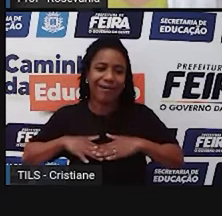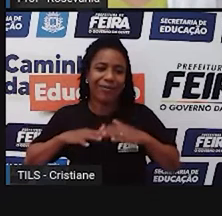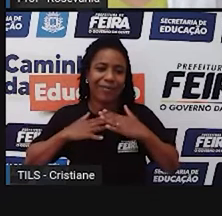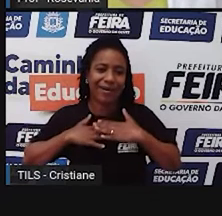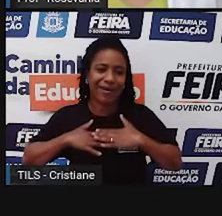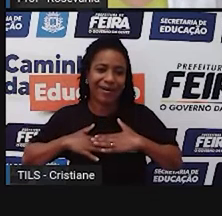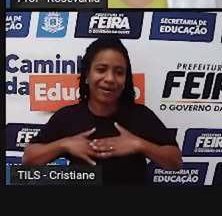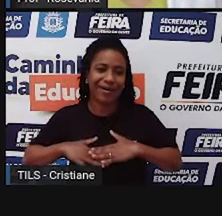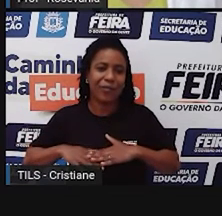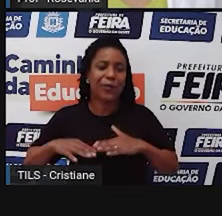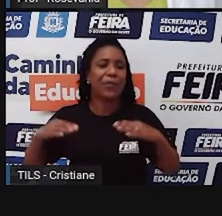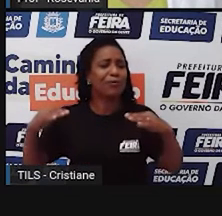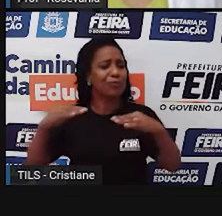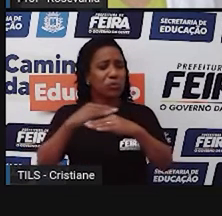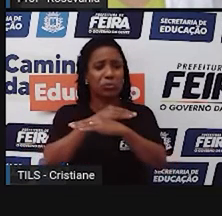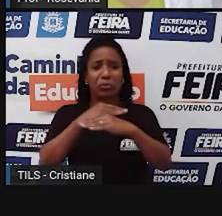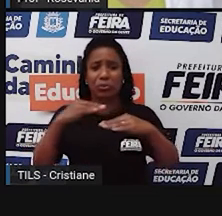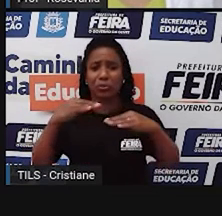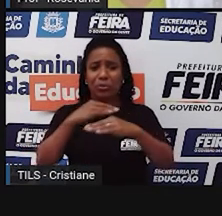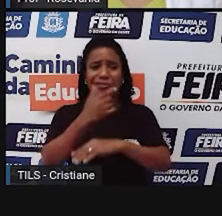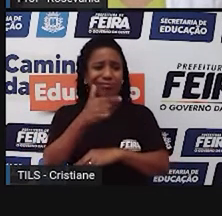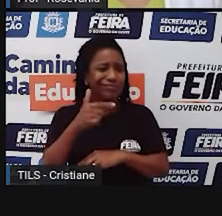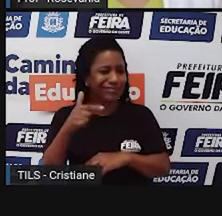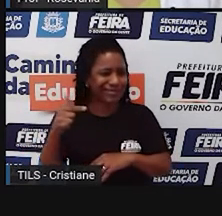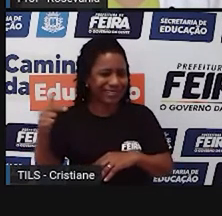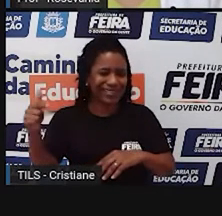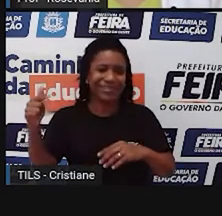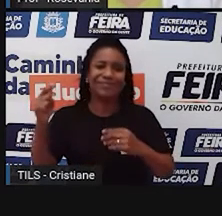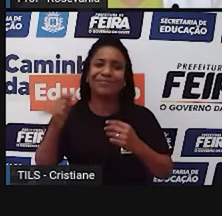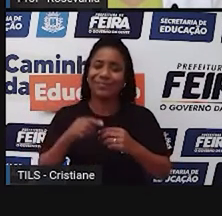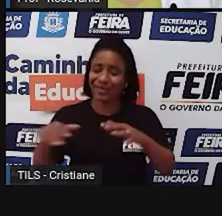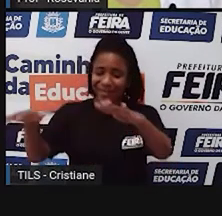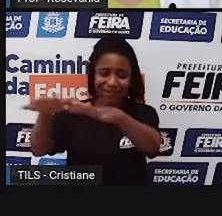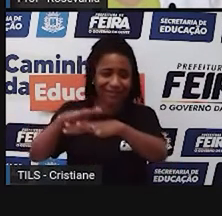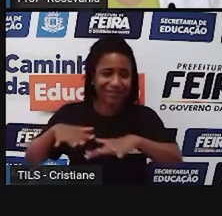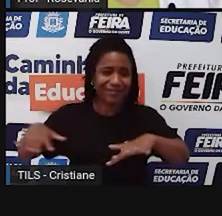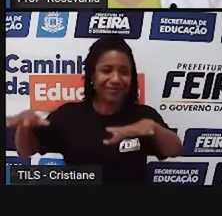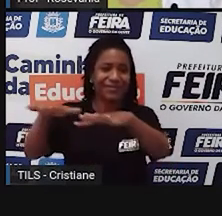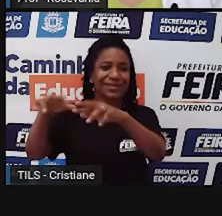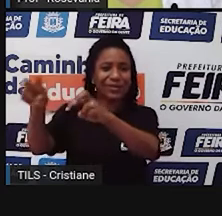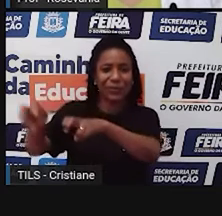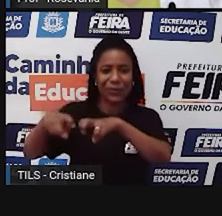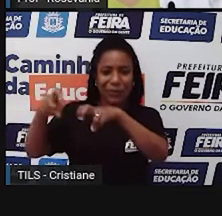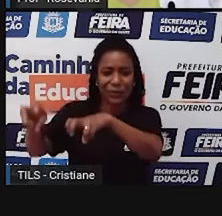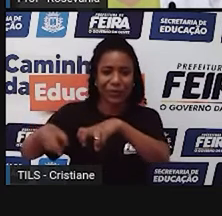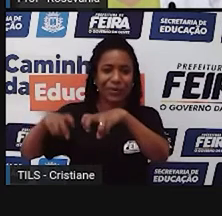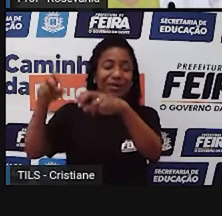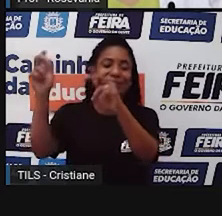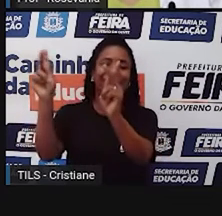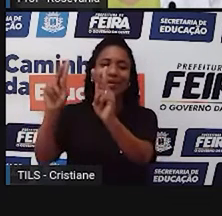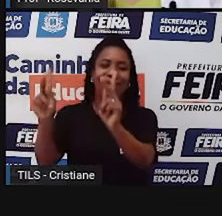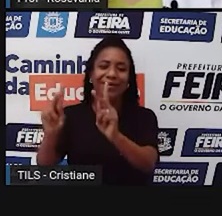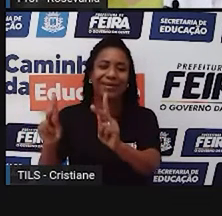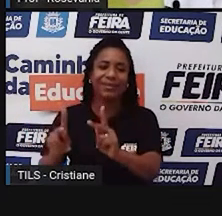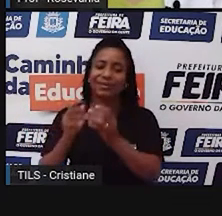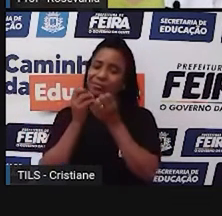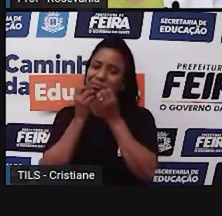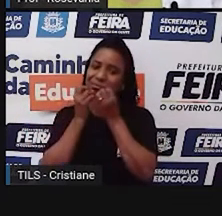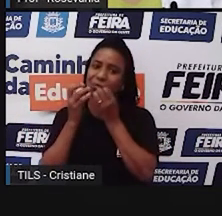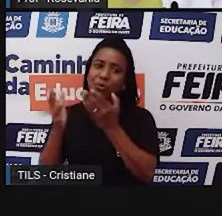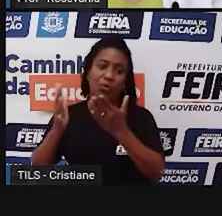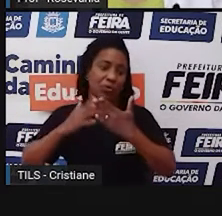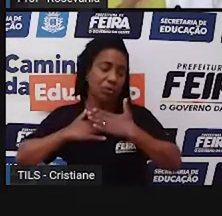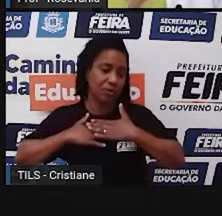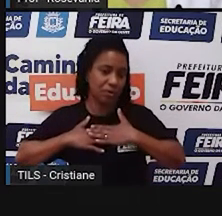eu tenho uma qualidade de vida melhor, quem vive, né, nos espaços rurais, do que quem vive nas cidades com essa agitação, com